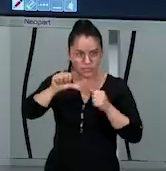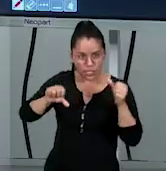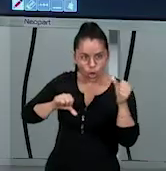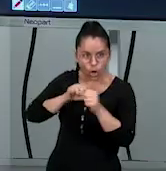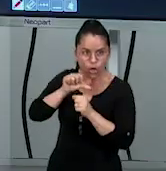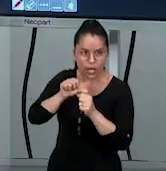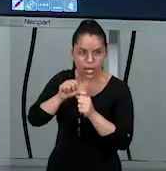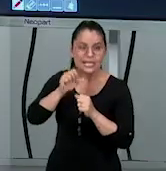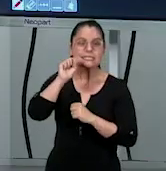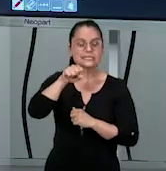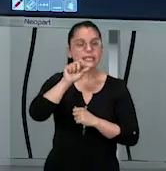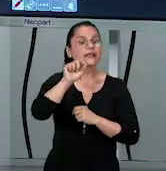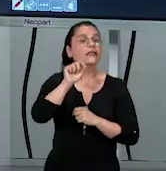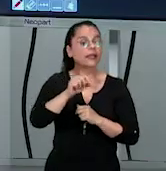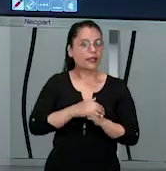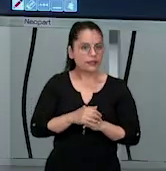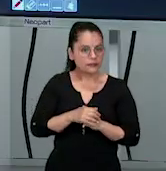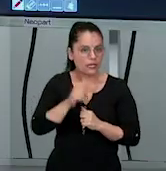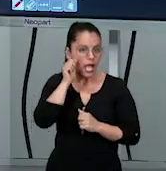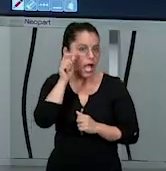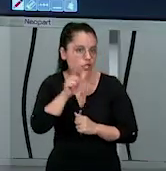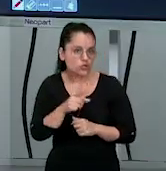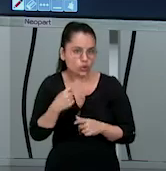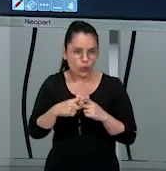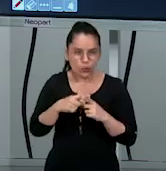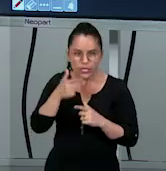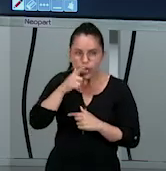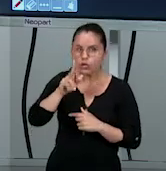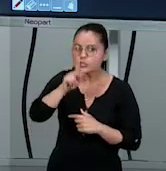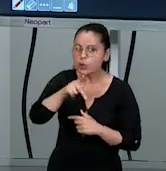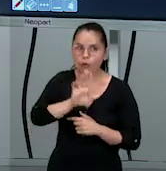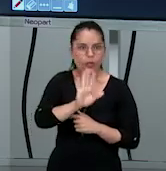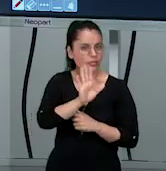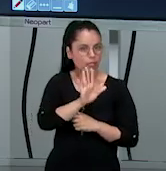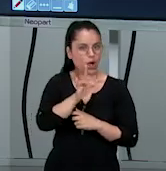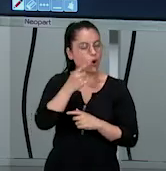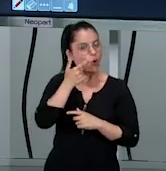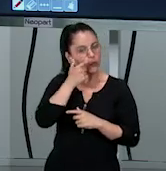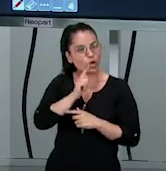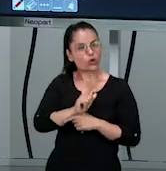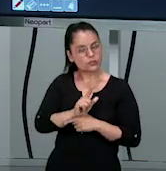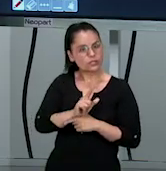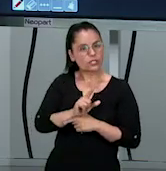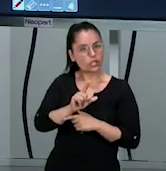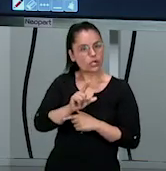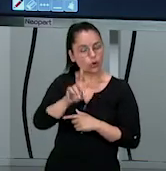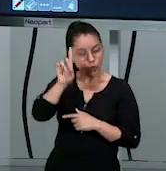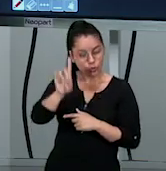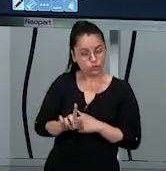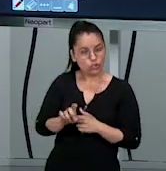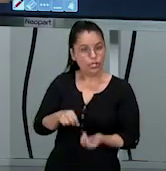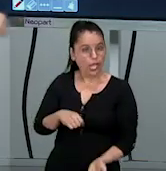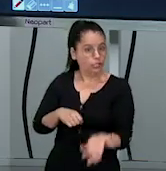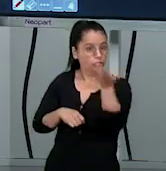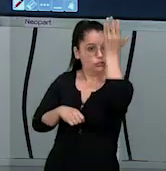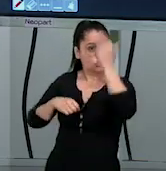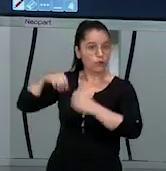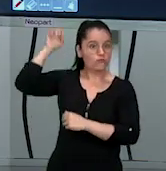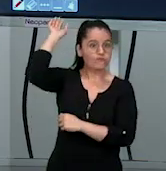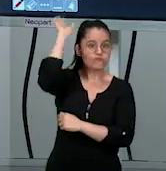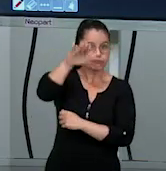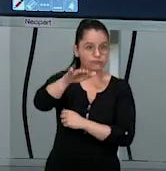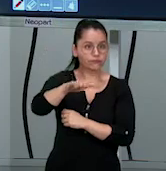Sim. Quem que vai rodar? A equipe azul. Foi porque ela fez o ponto? Não. Foi porque ela reconquistou o direito de sacar, ó,